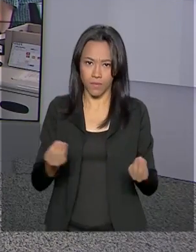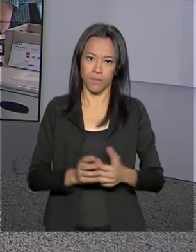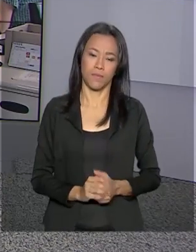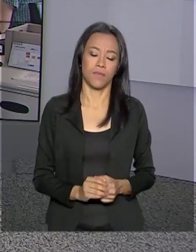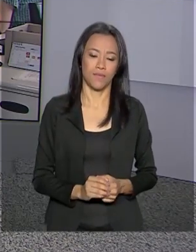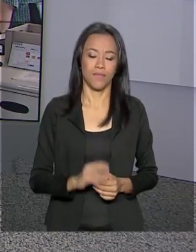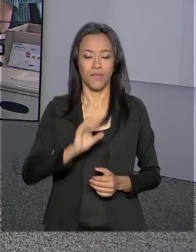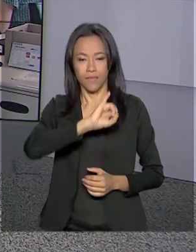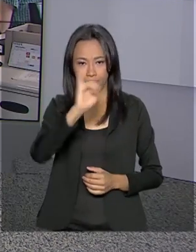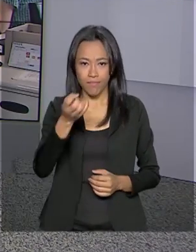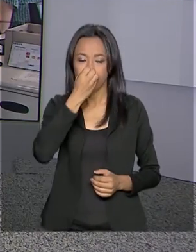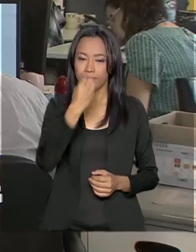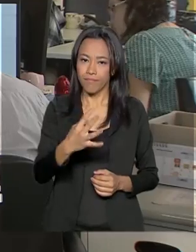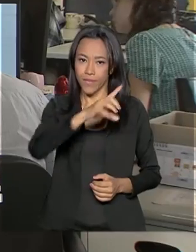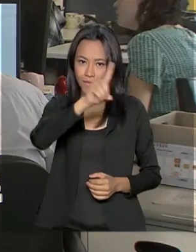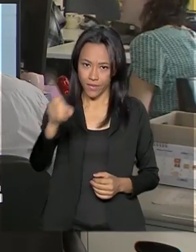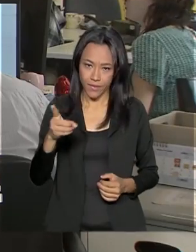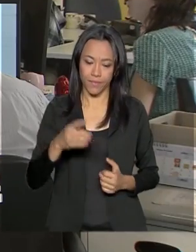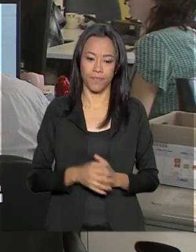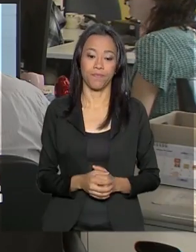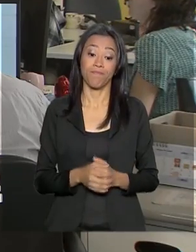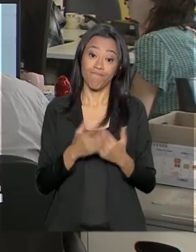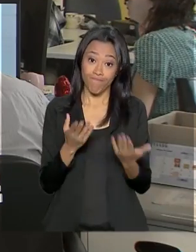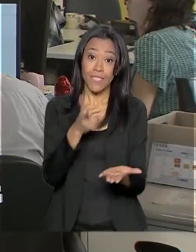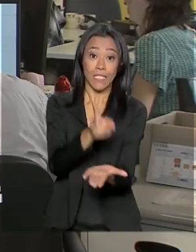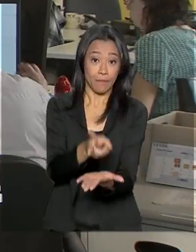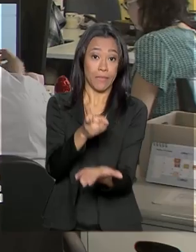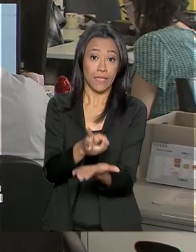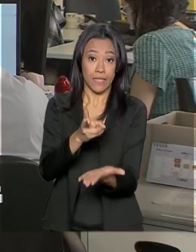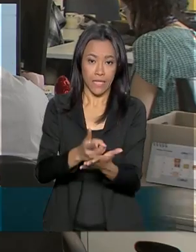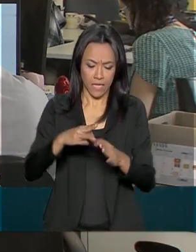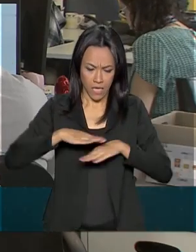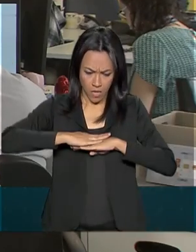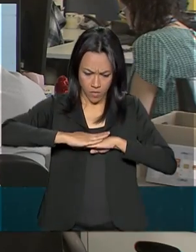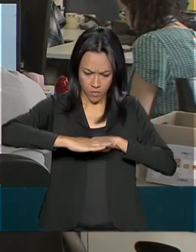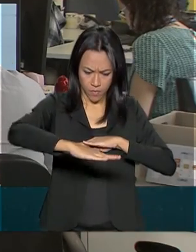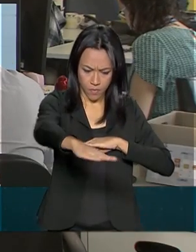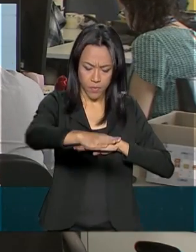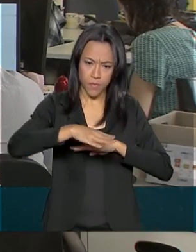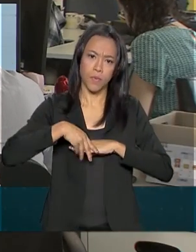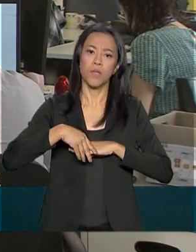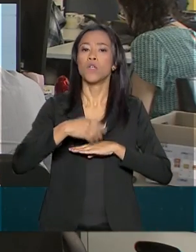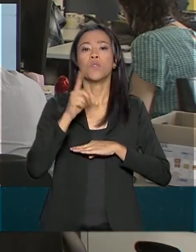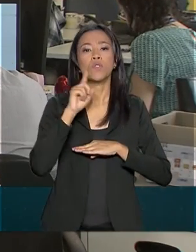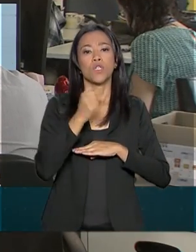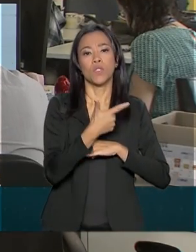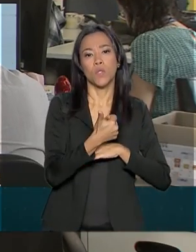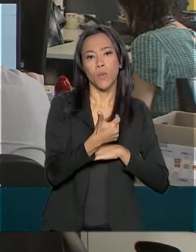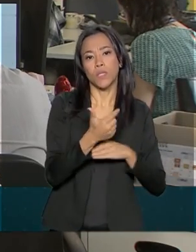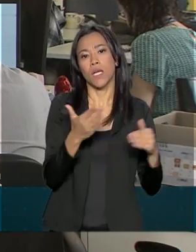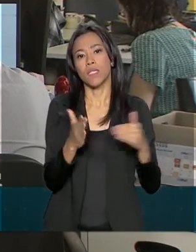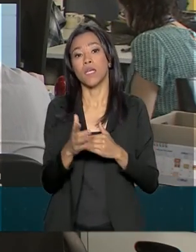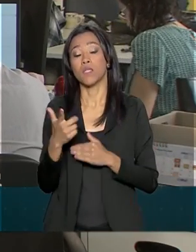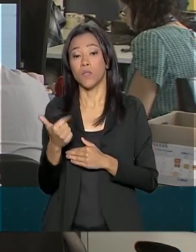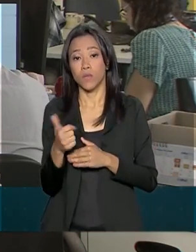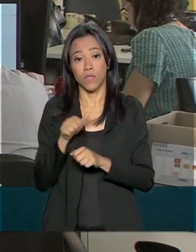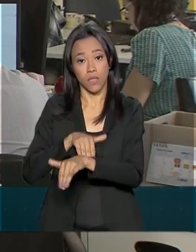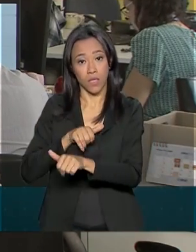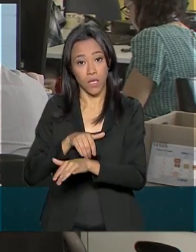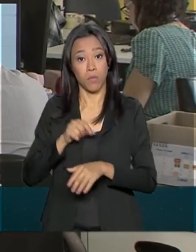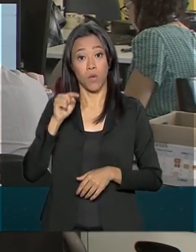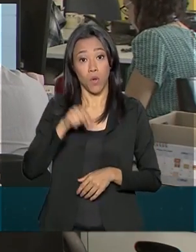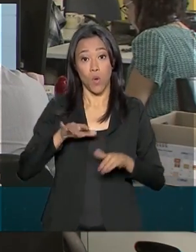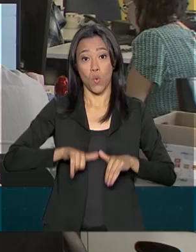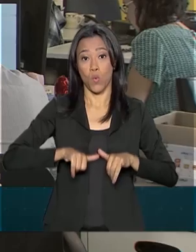Oi, Carla, bom dia. Apesar da manutenção da pista principal entre os dias 12 de agosto e 12 de setembro, o aeroporto Santos